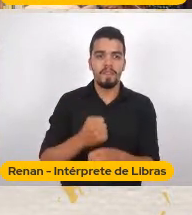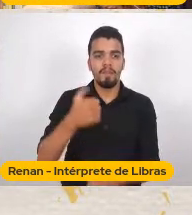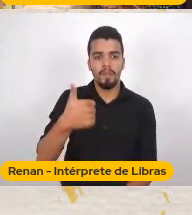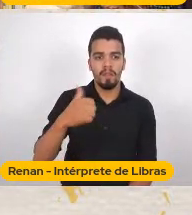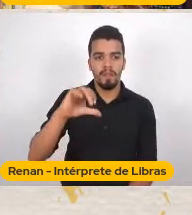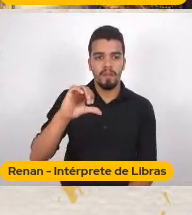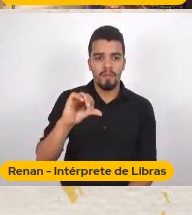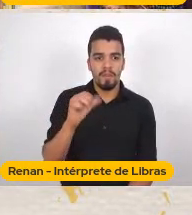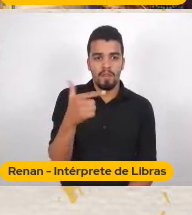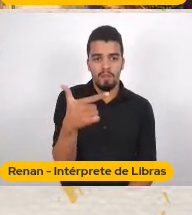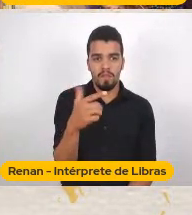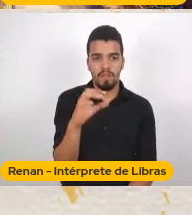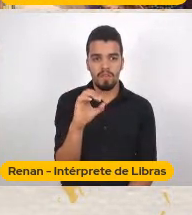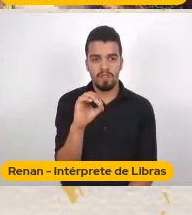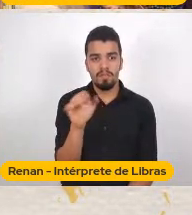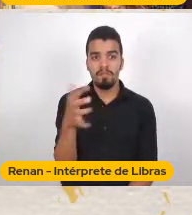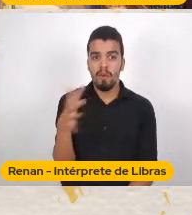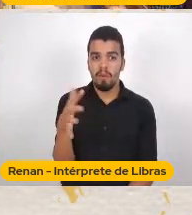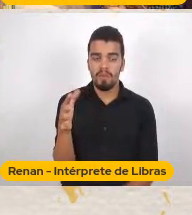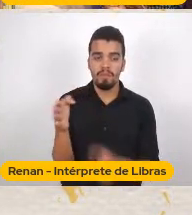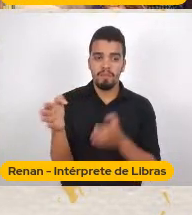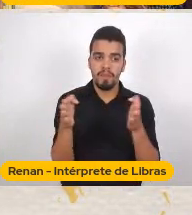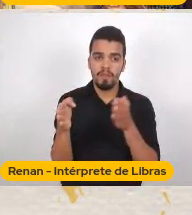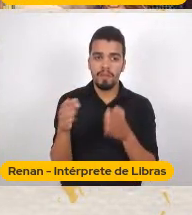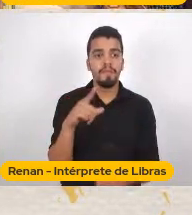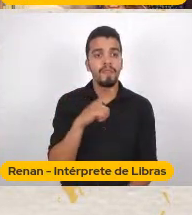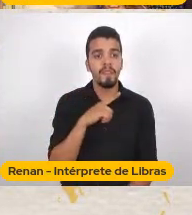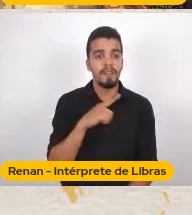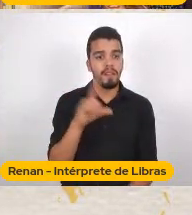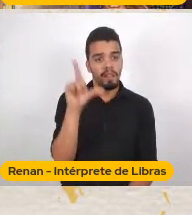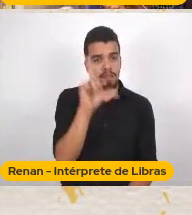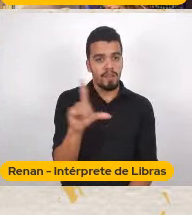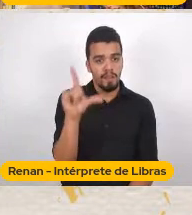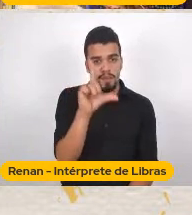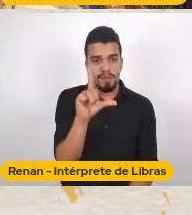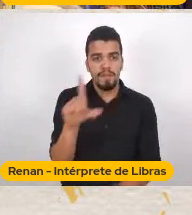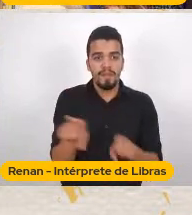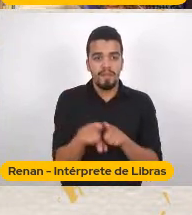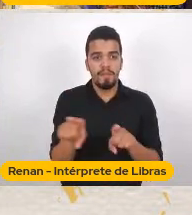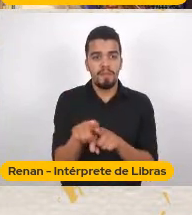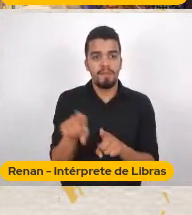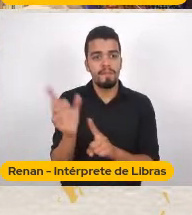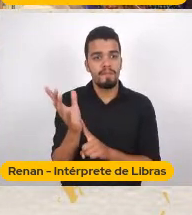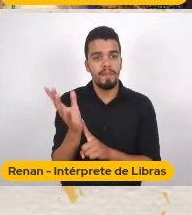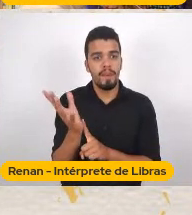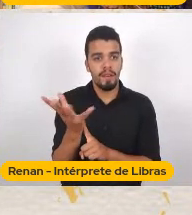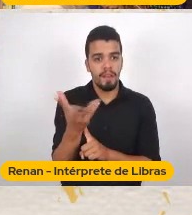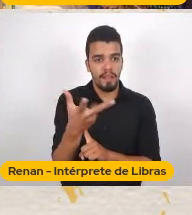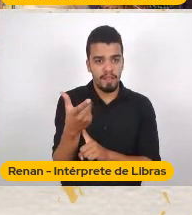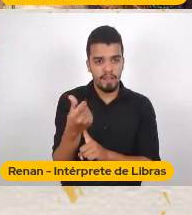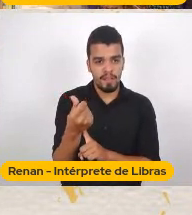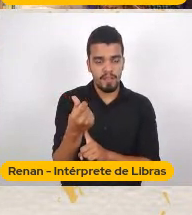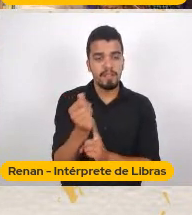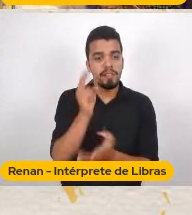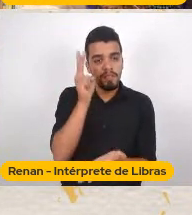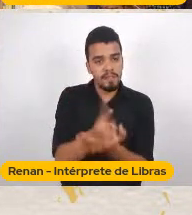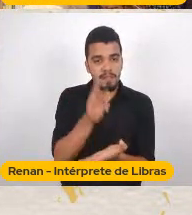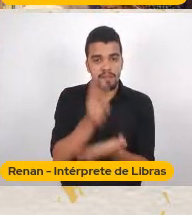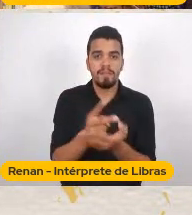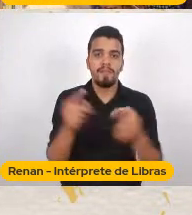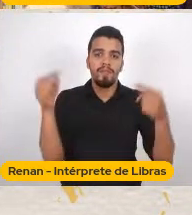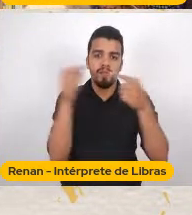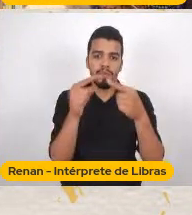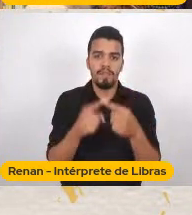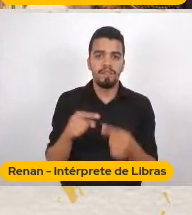Mais ou menos Que nós temos Uma literatura E uma arte Muito vinculada Ao cientificismo Ao determinismo